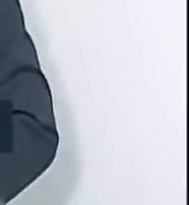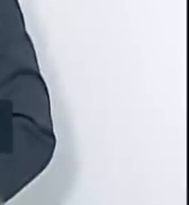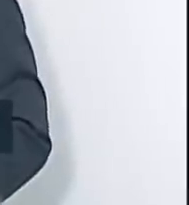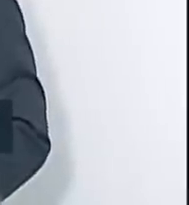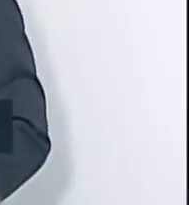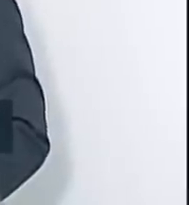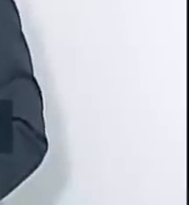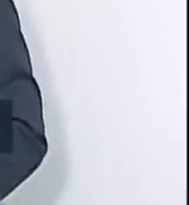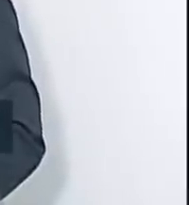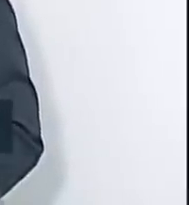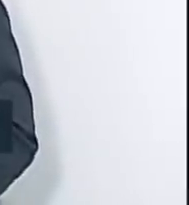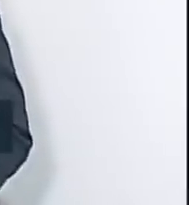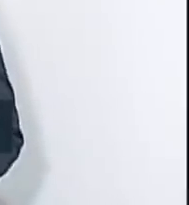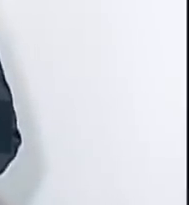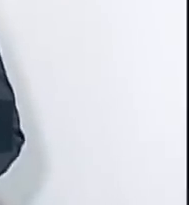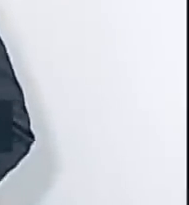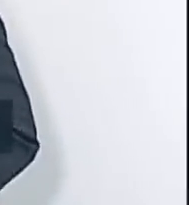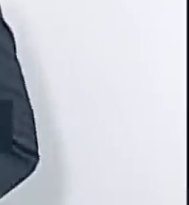Bom,